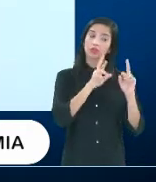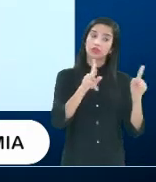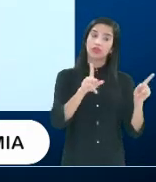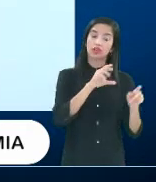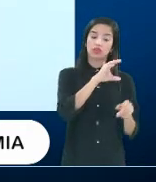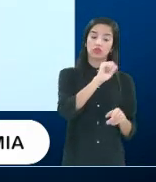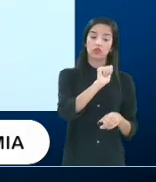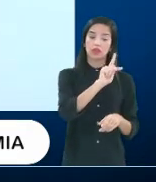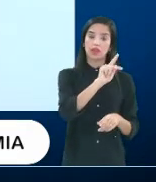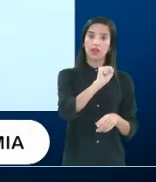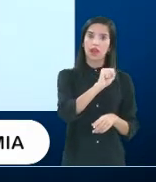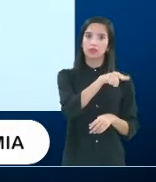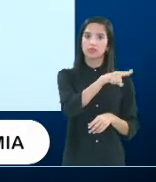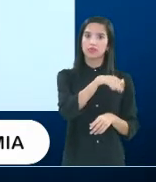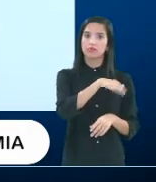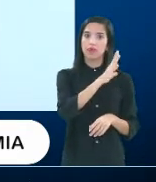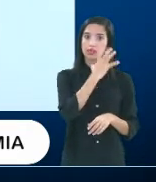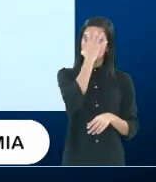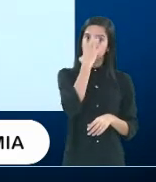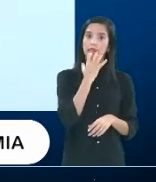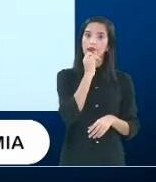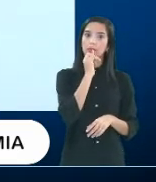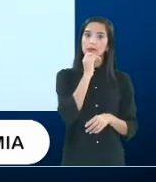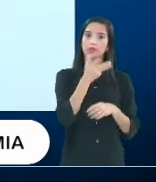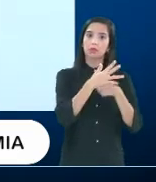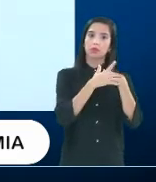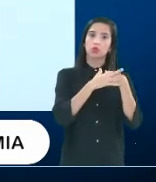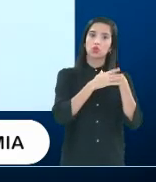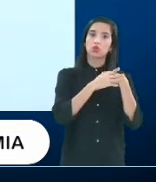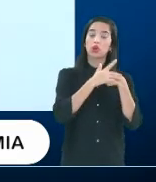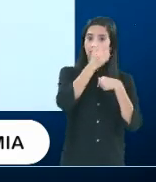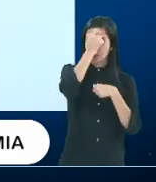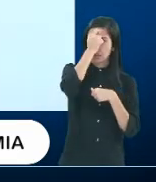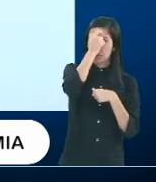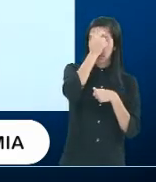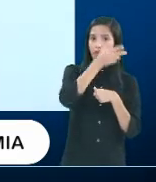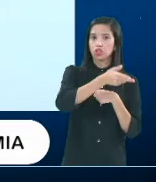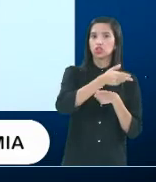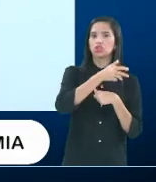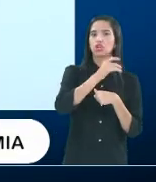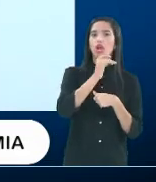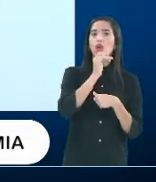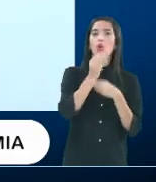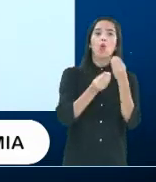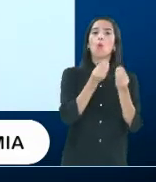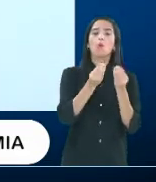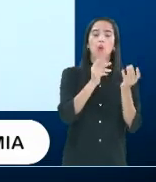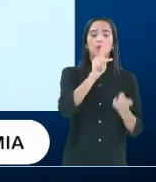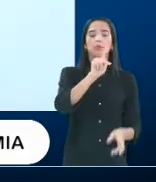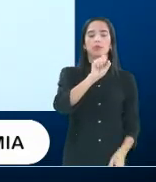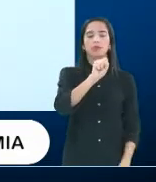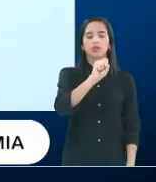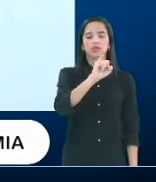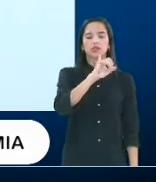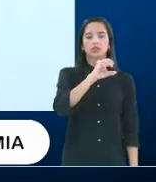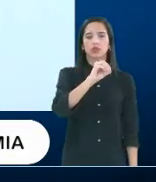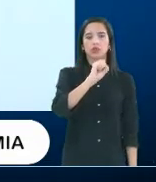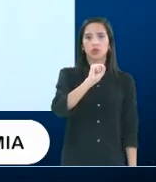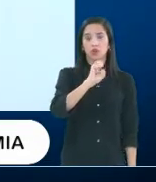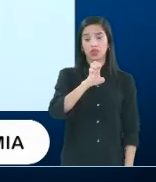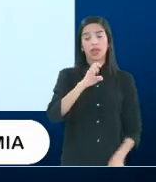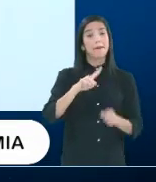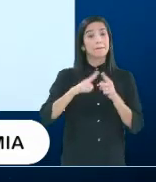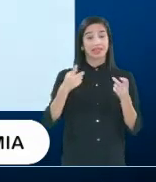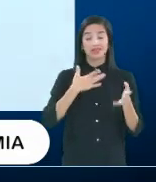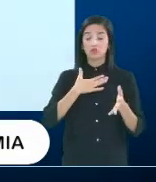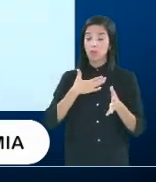casos mais severos, como, por exemplo, com a psicose, né? A gente recebe muitos casos de depressão e ansiedade